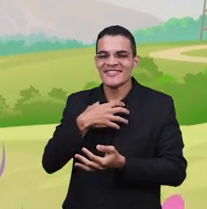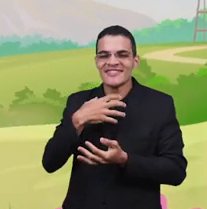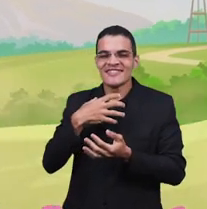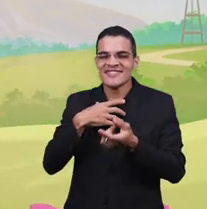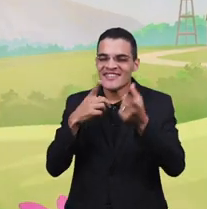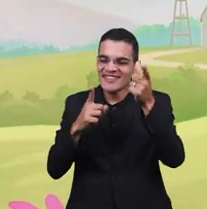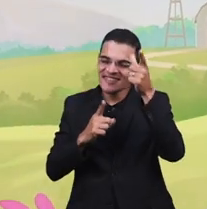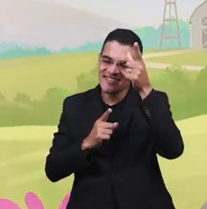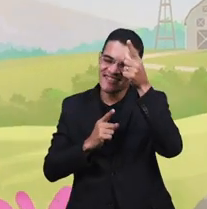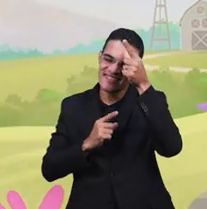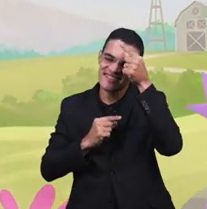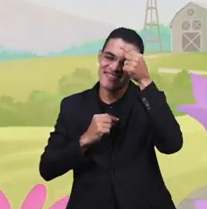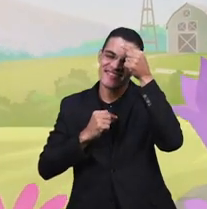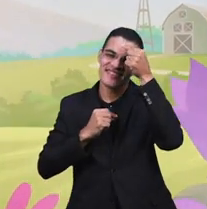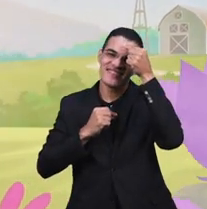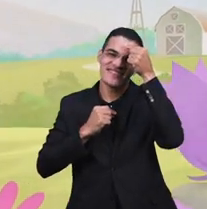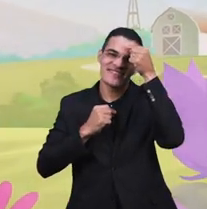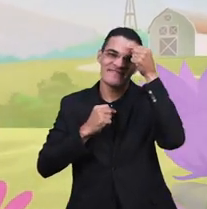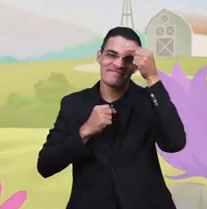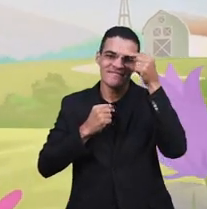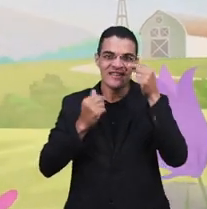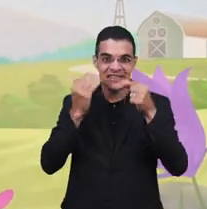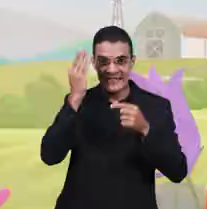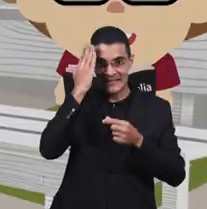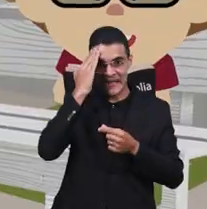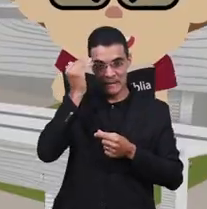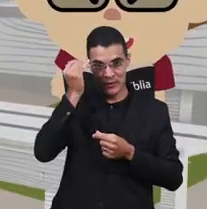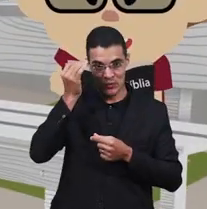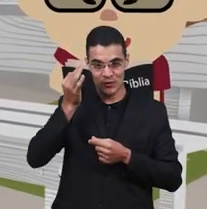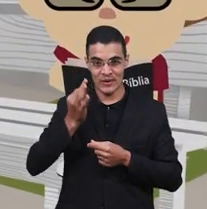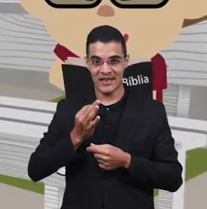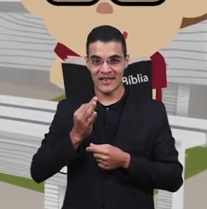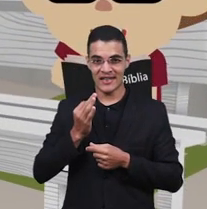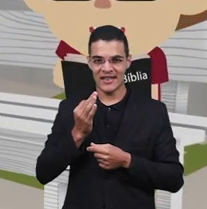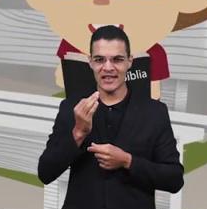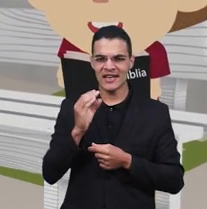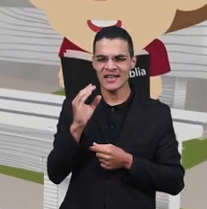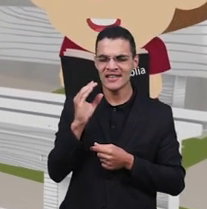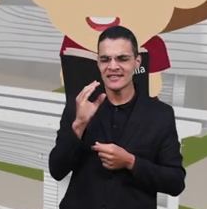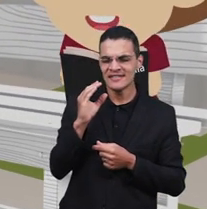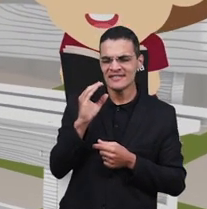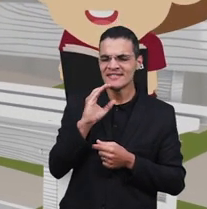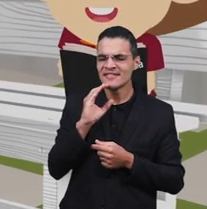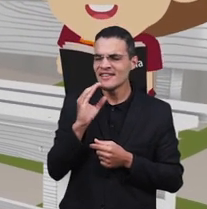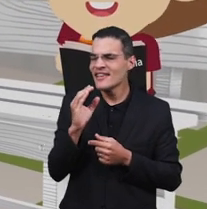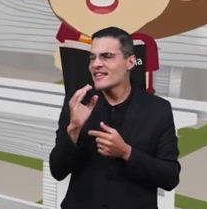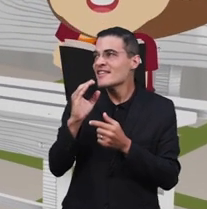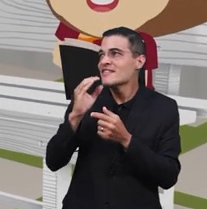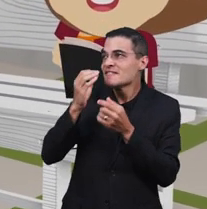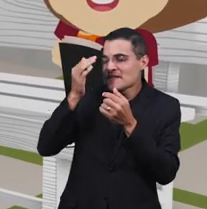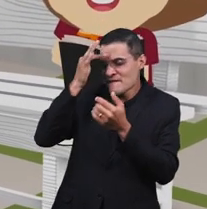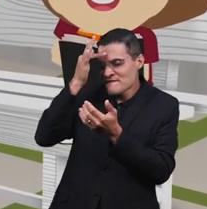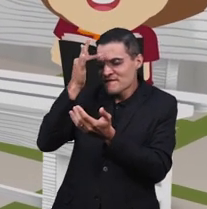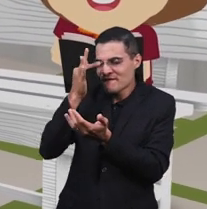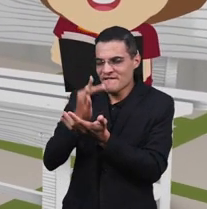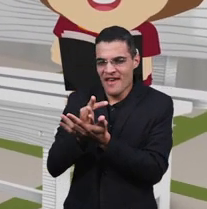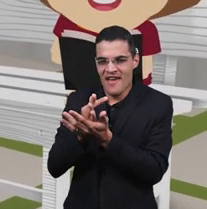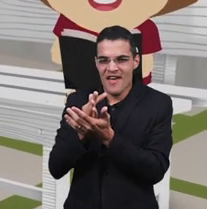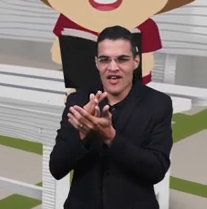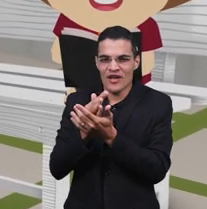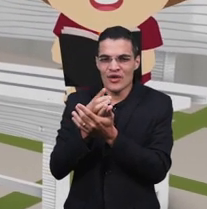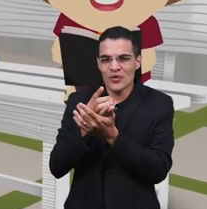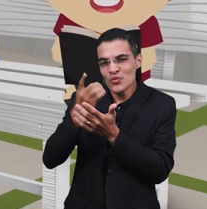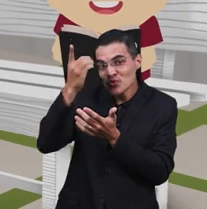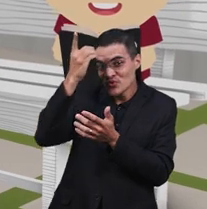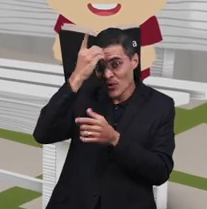perfume das rosas Sabedoria, ciência e fé